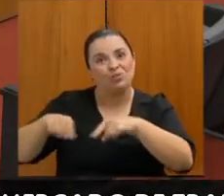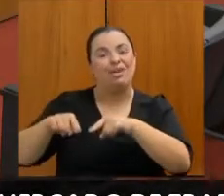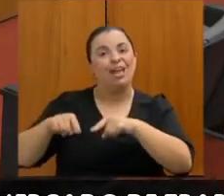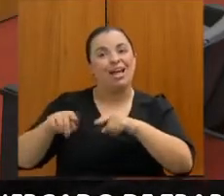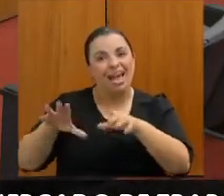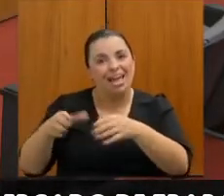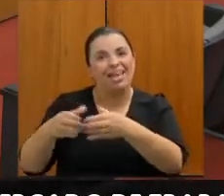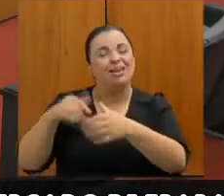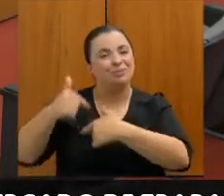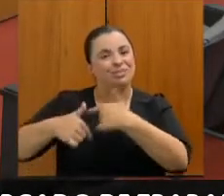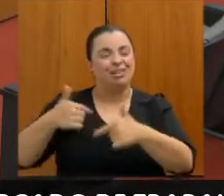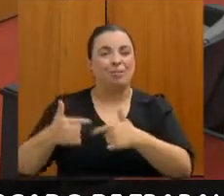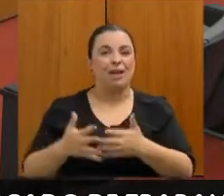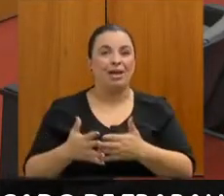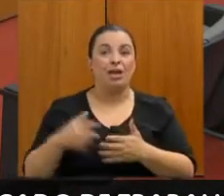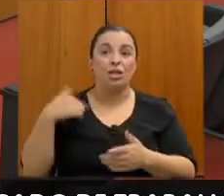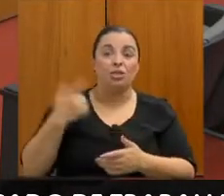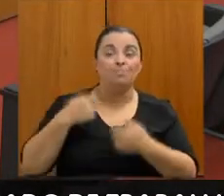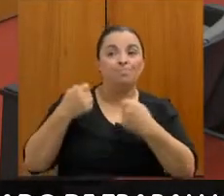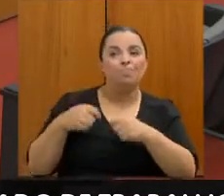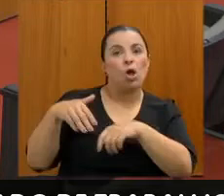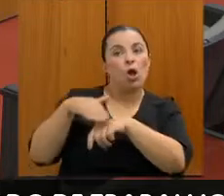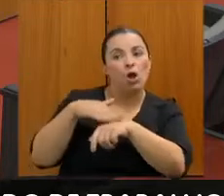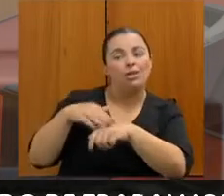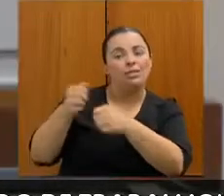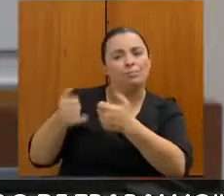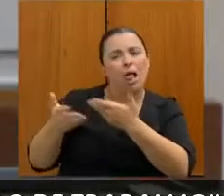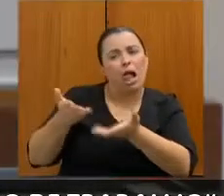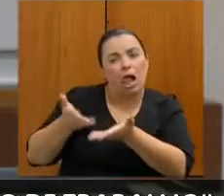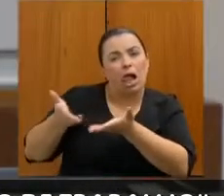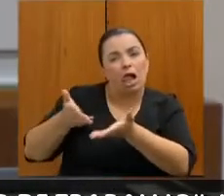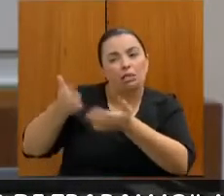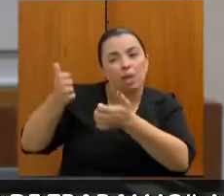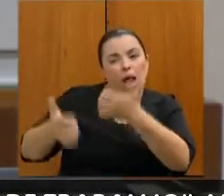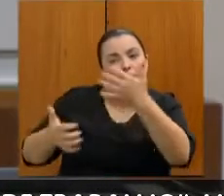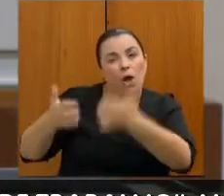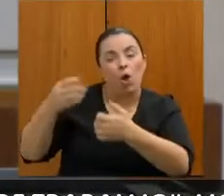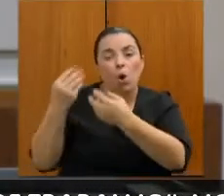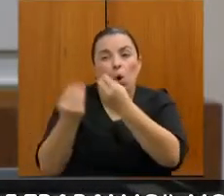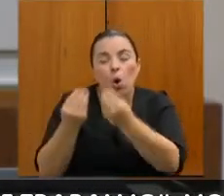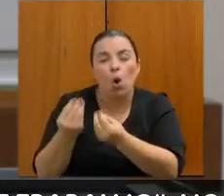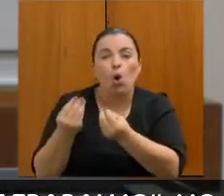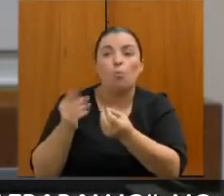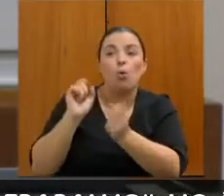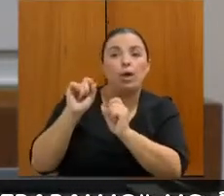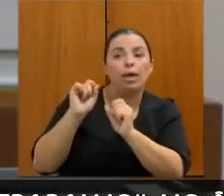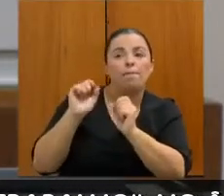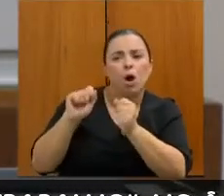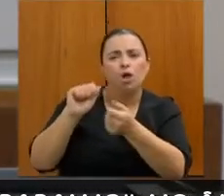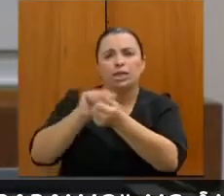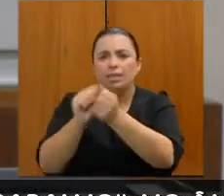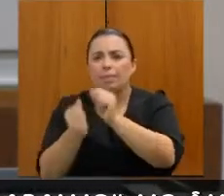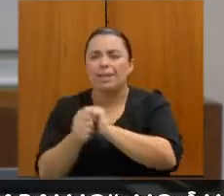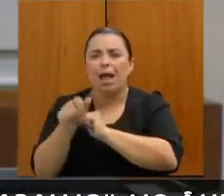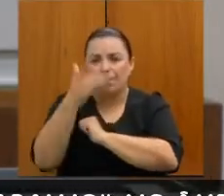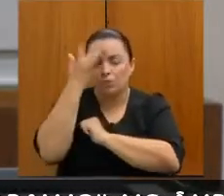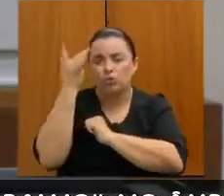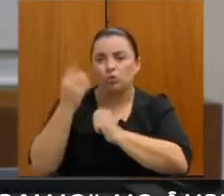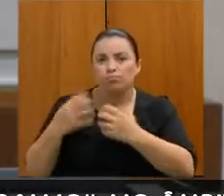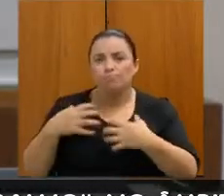desenhar como vai ser a execução daquela vaga, o que a gente pode adaptar para que aquela pessoa se sinta inserida naquele trabalho,